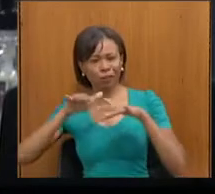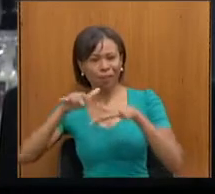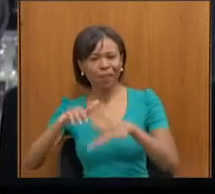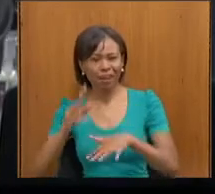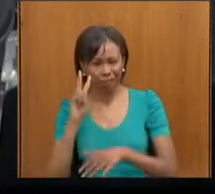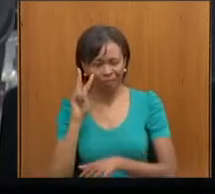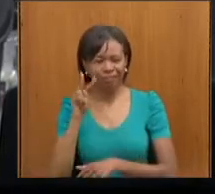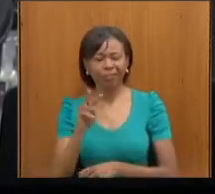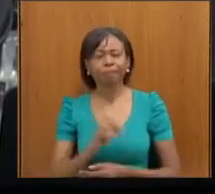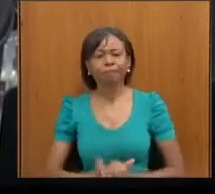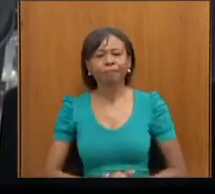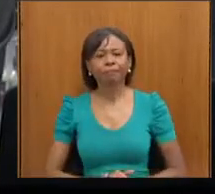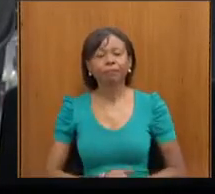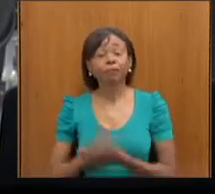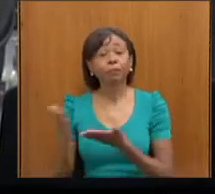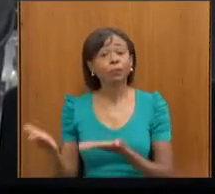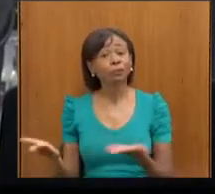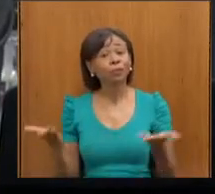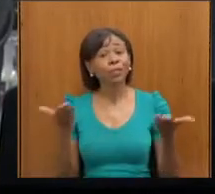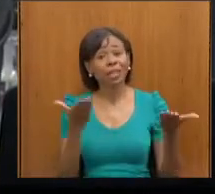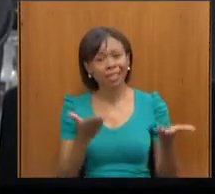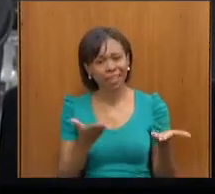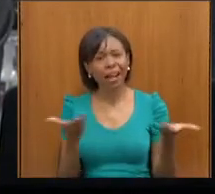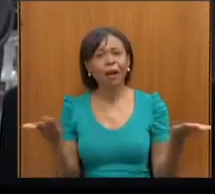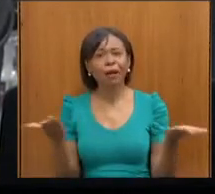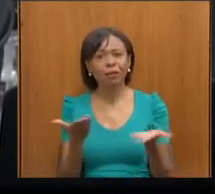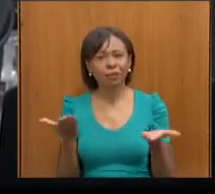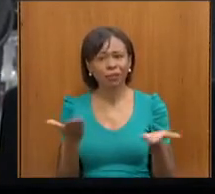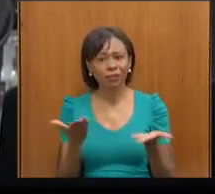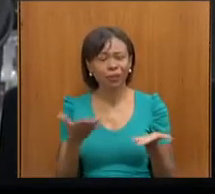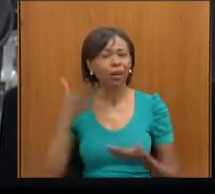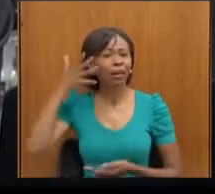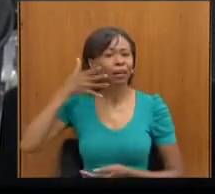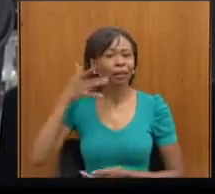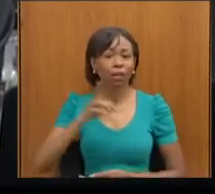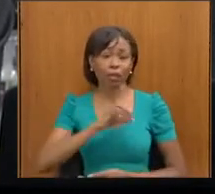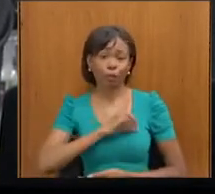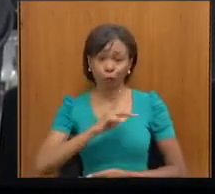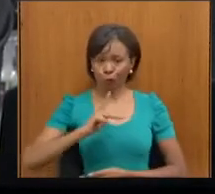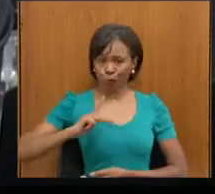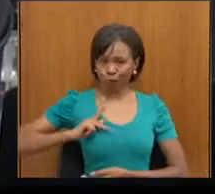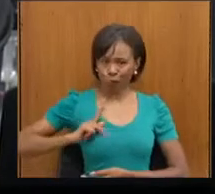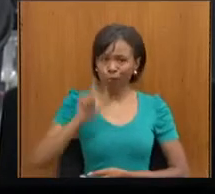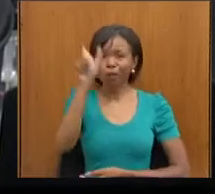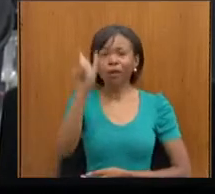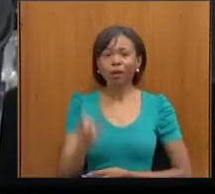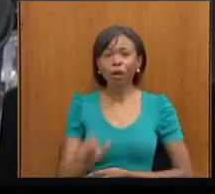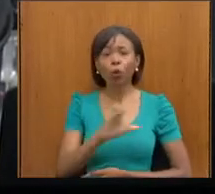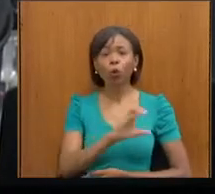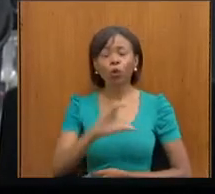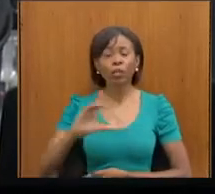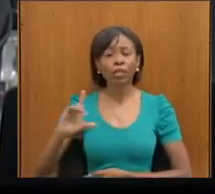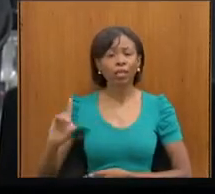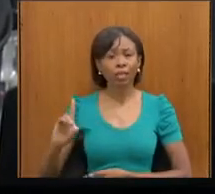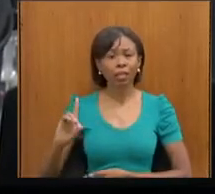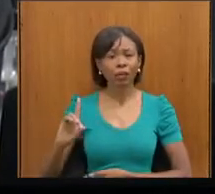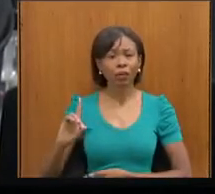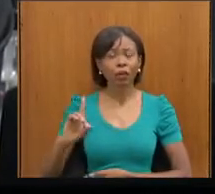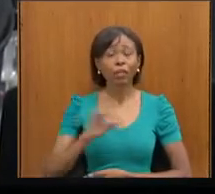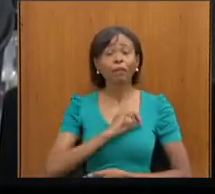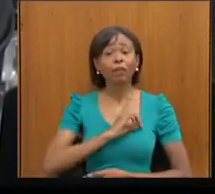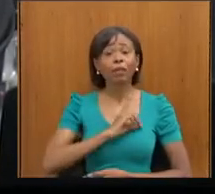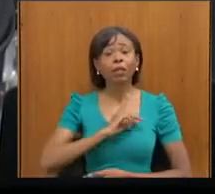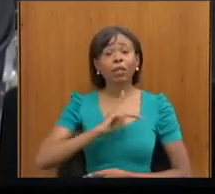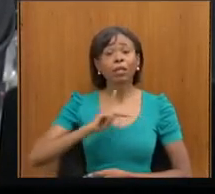bem, vou passar então agora a fala para o nosso defensor público, que é o coordenador da Defensoria